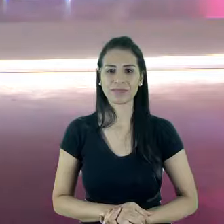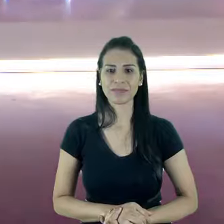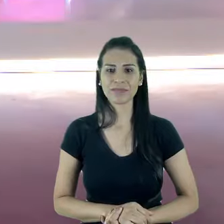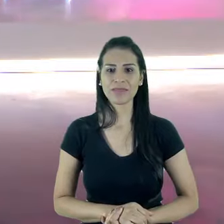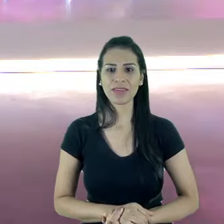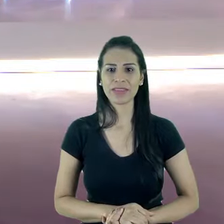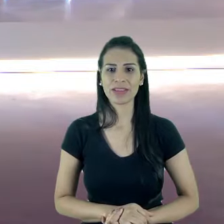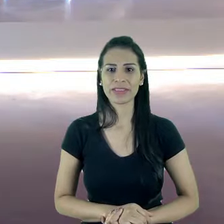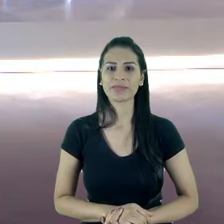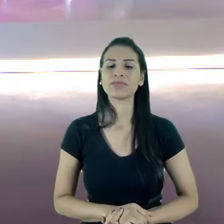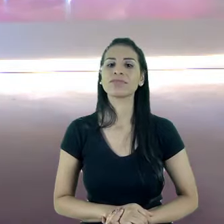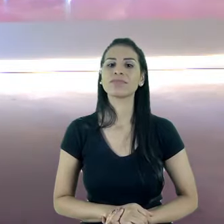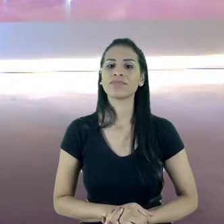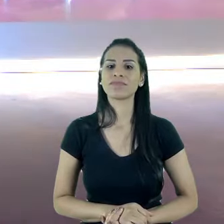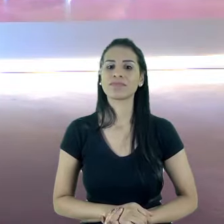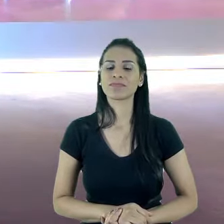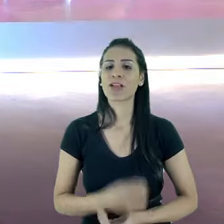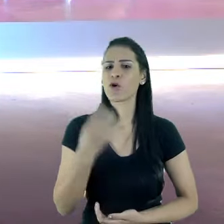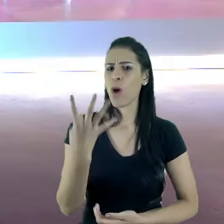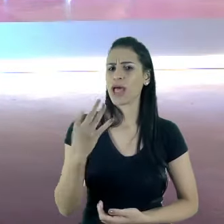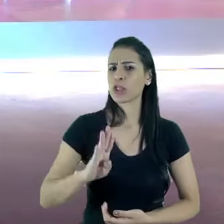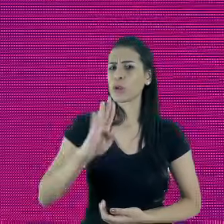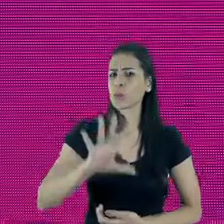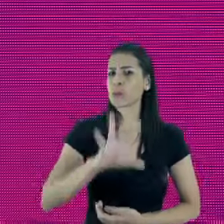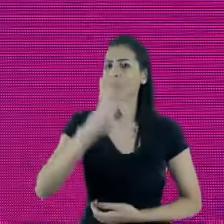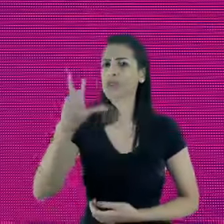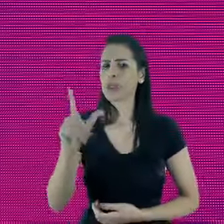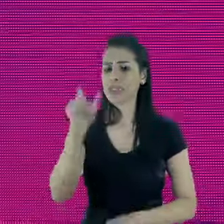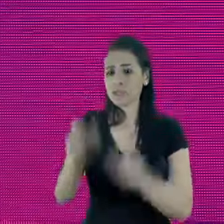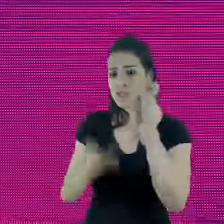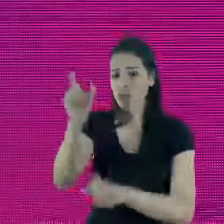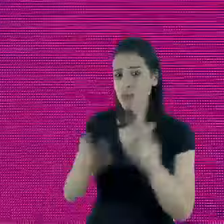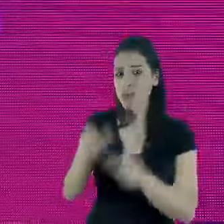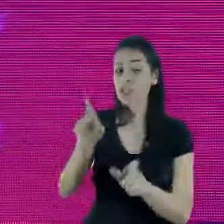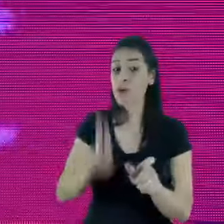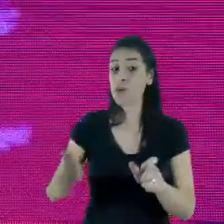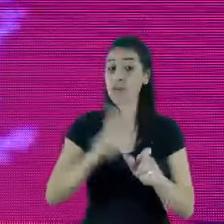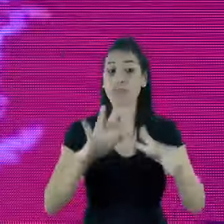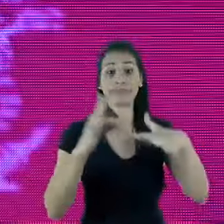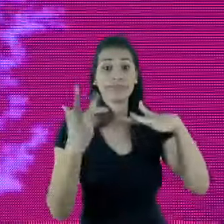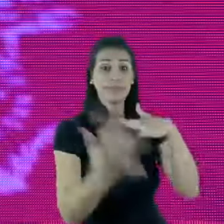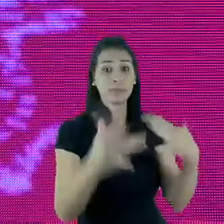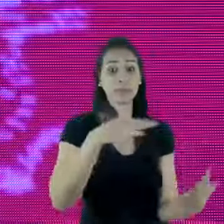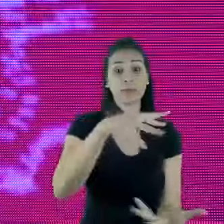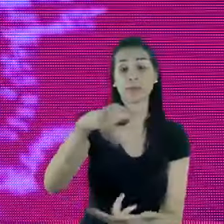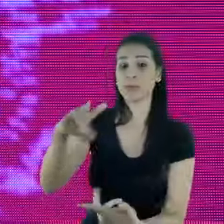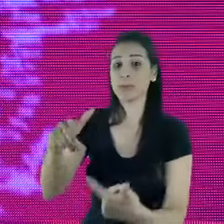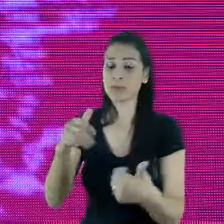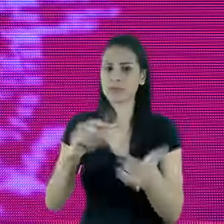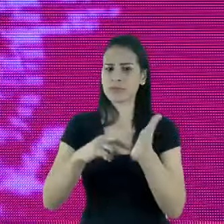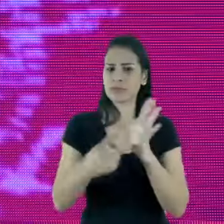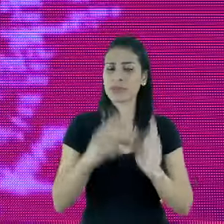Há mais de 4 bilhões de usuários de redes sociais em todo o mundo. O que significa dizer que mais da metade dos